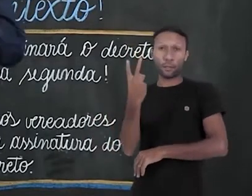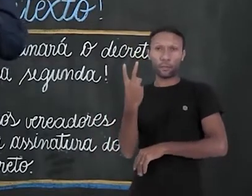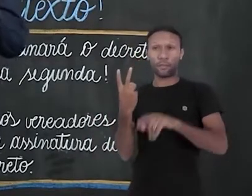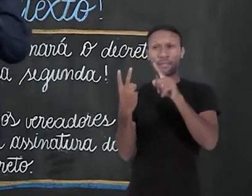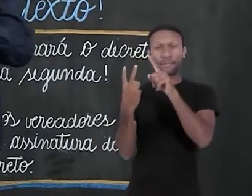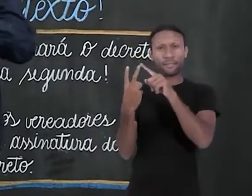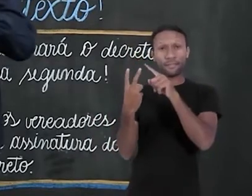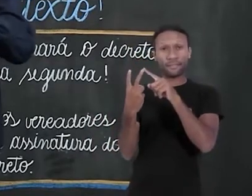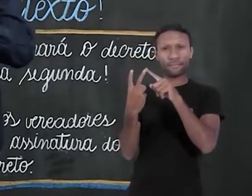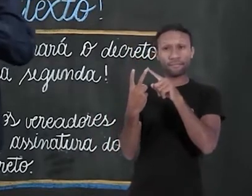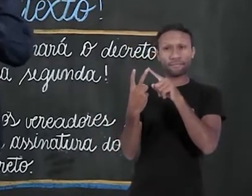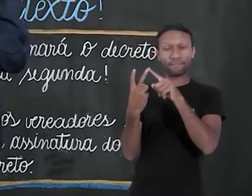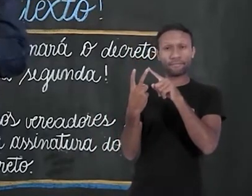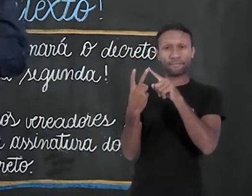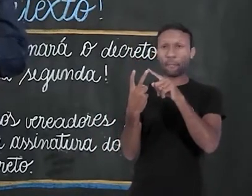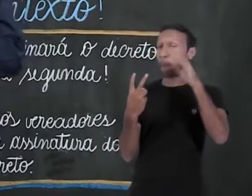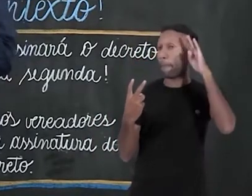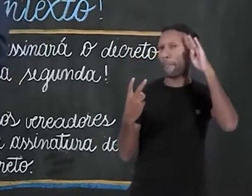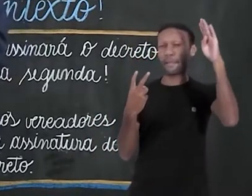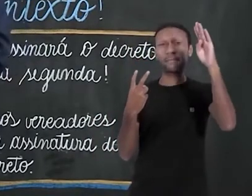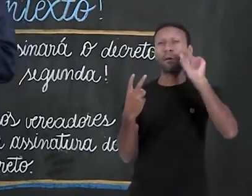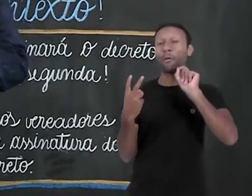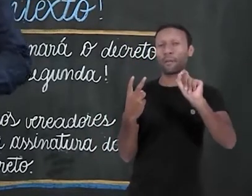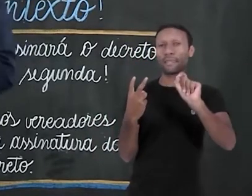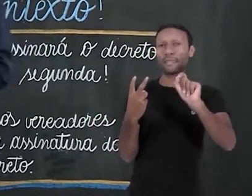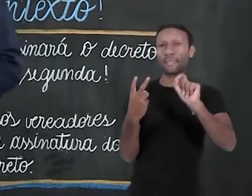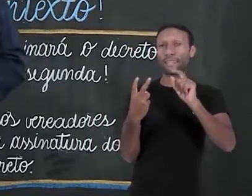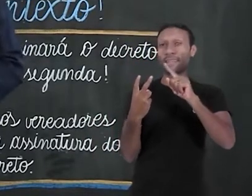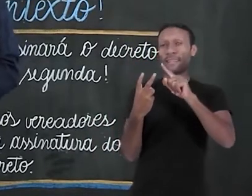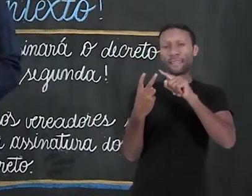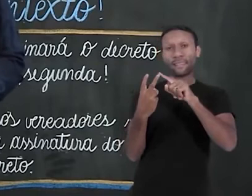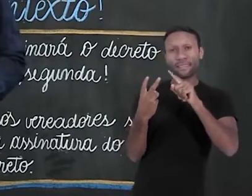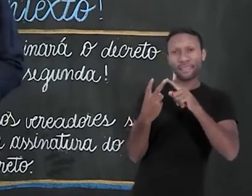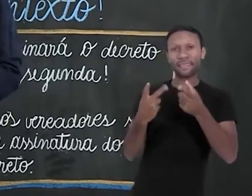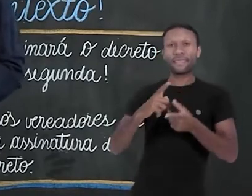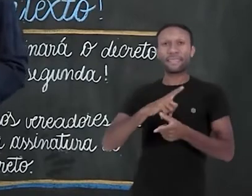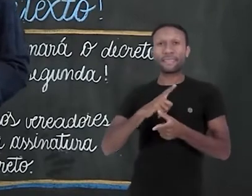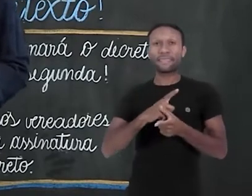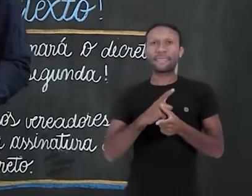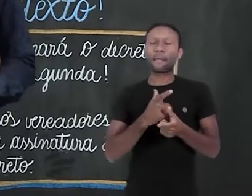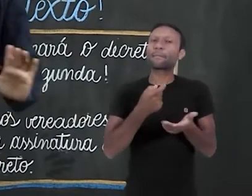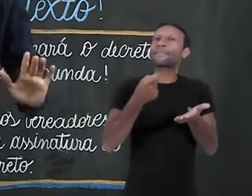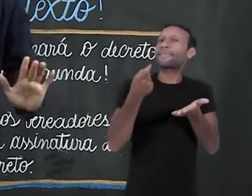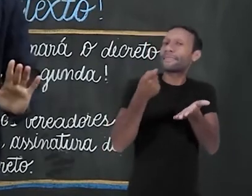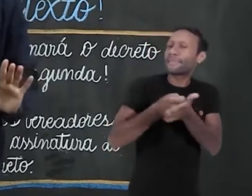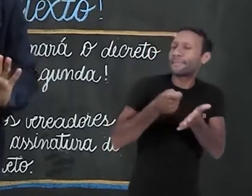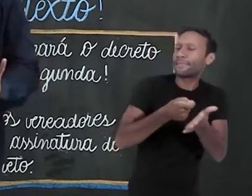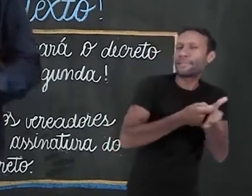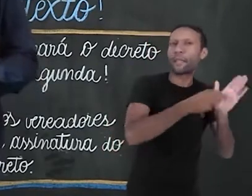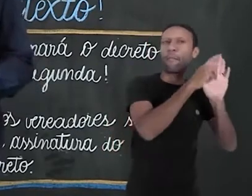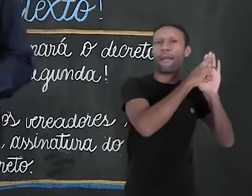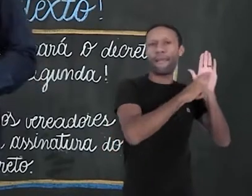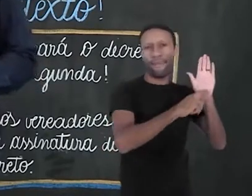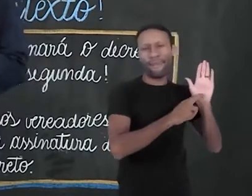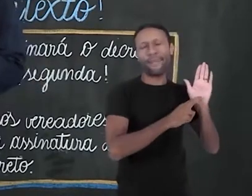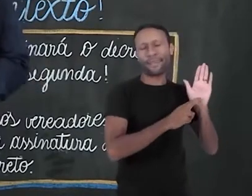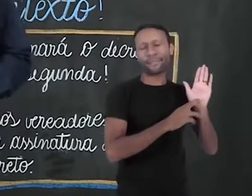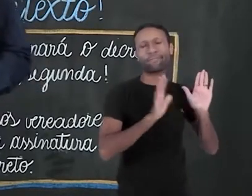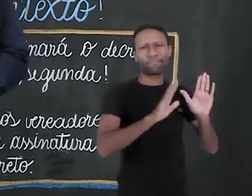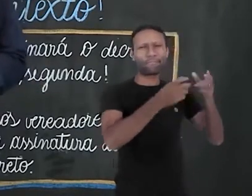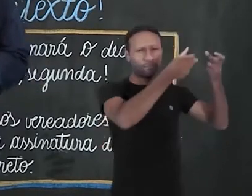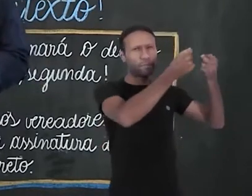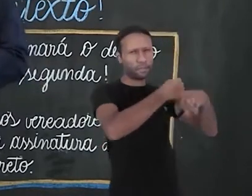chama de termos essenciais. Ou seja, termos que a gente não pode abrir mão numa oração, embora já já a gente vá ver algumas